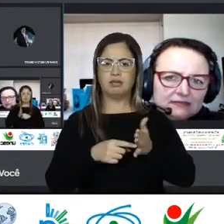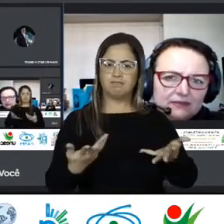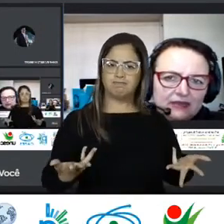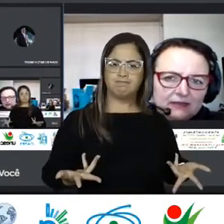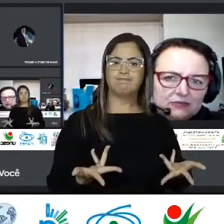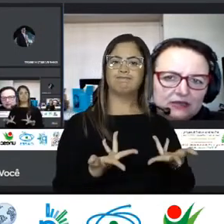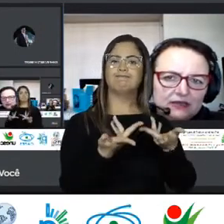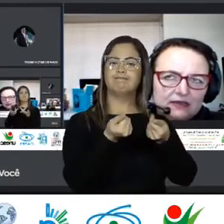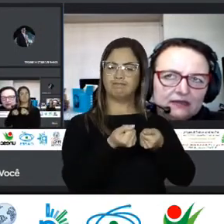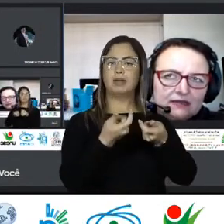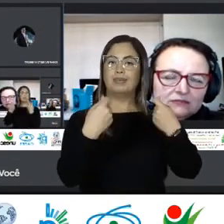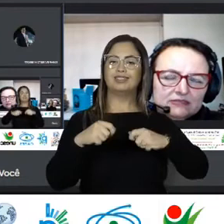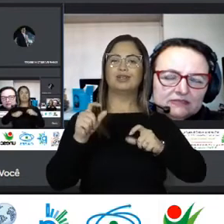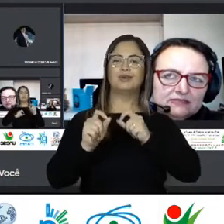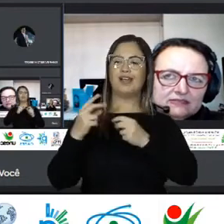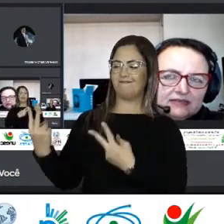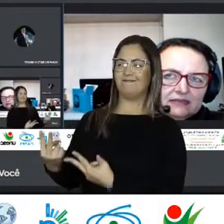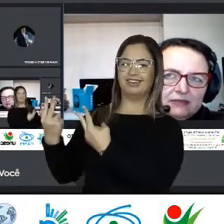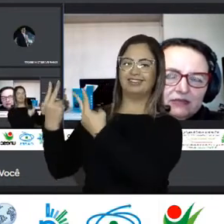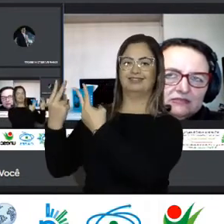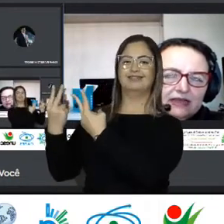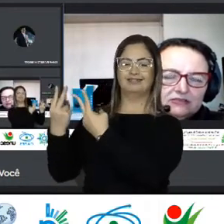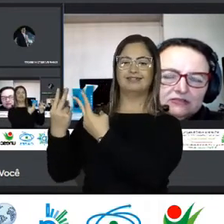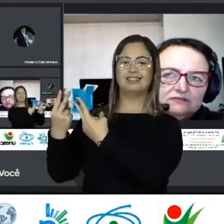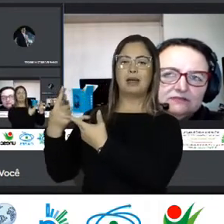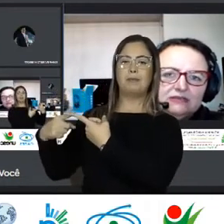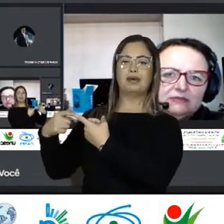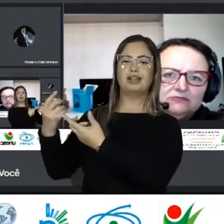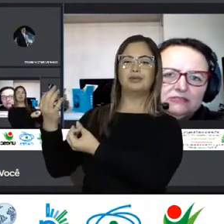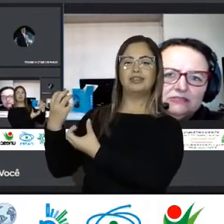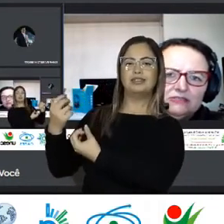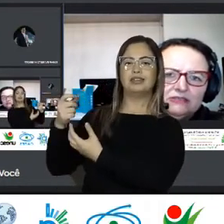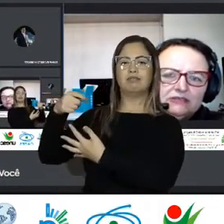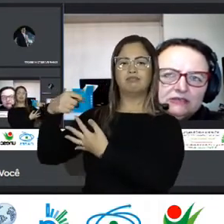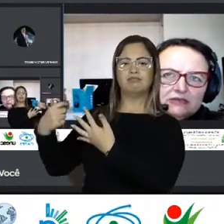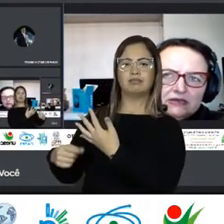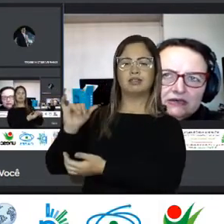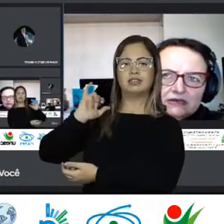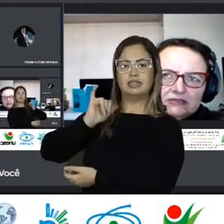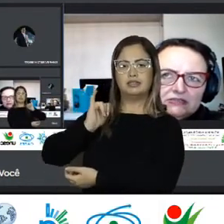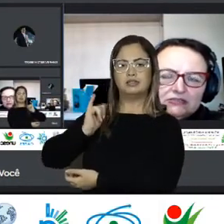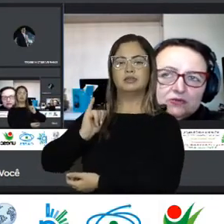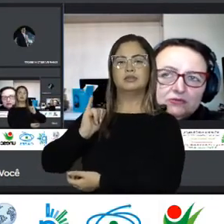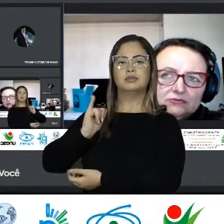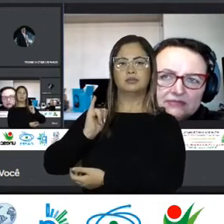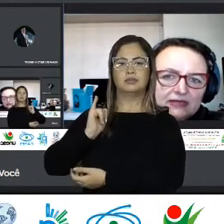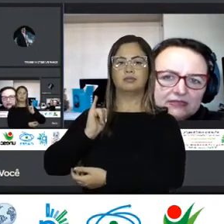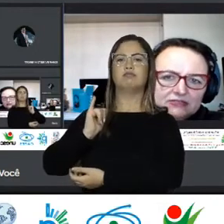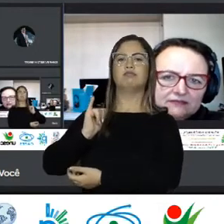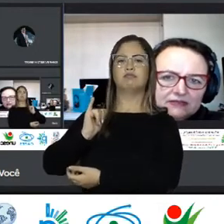Valorizada também Porque muitas vezes Traz elementos Narrativos Elementos De De